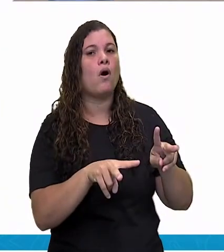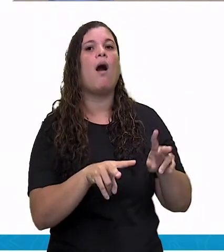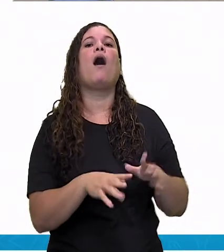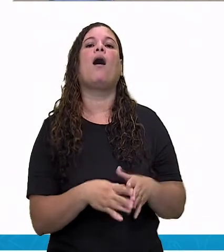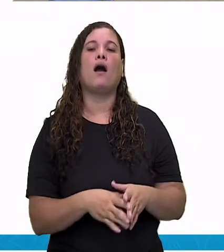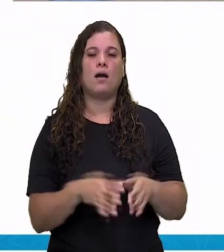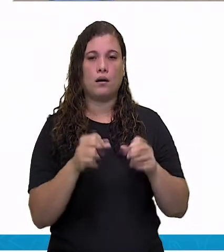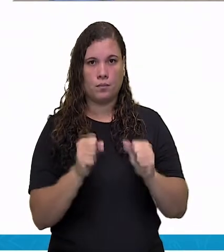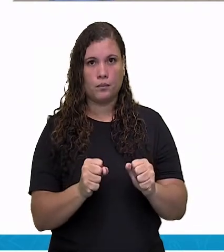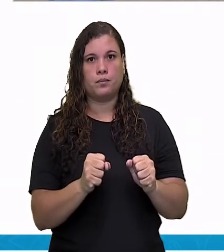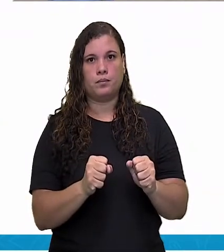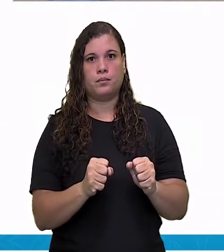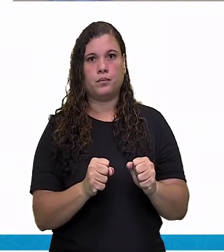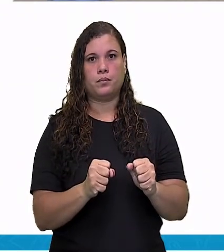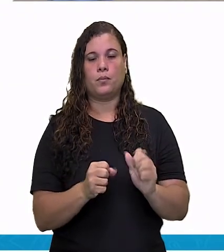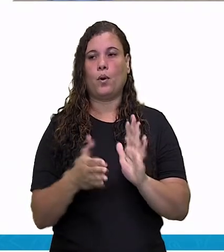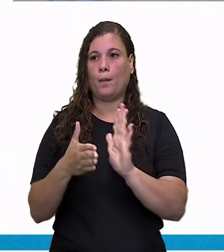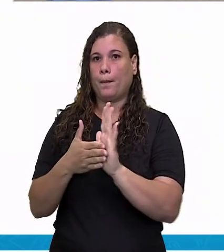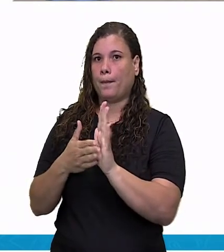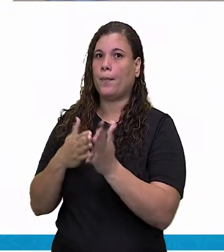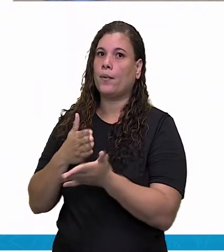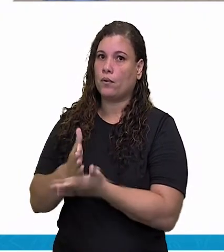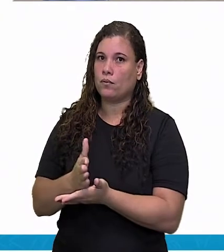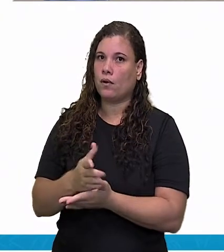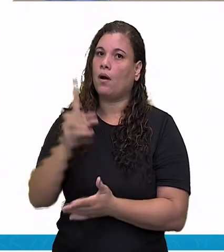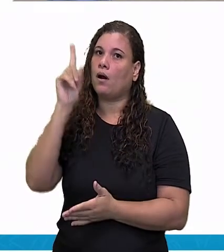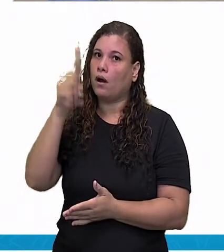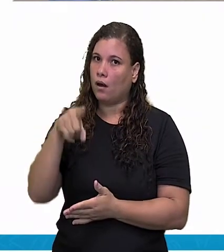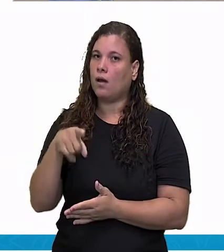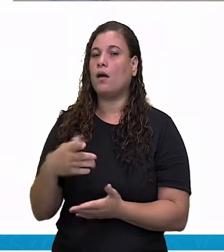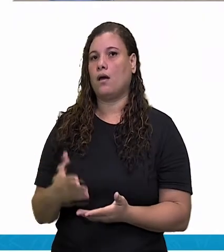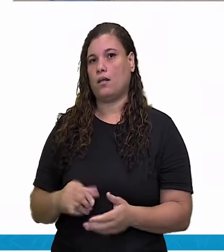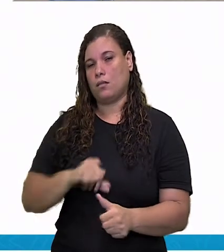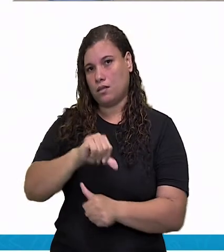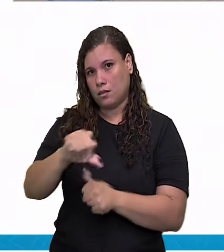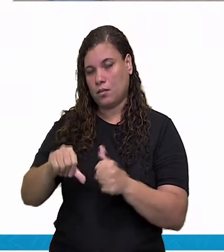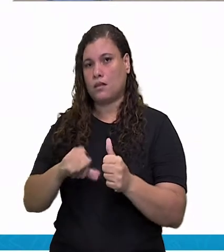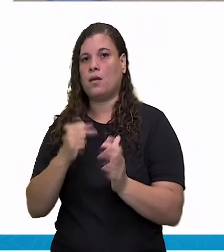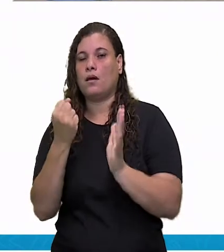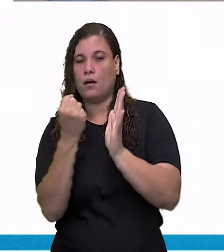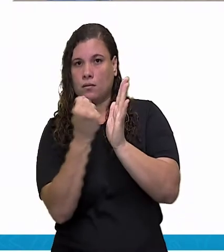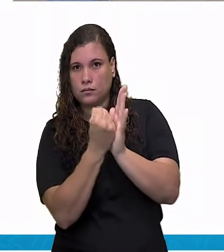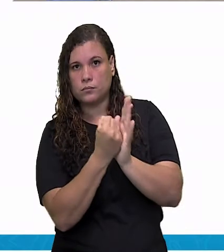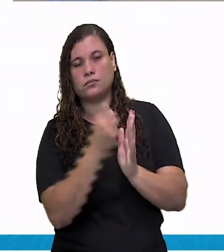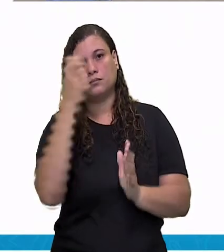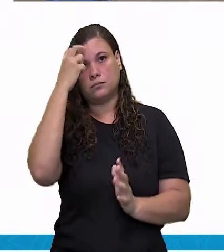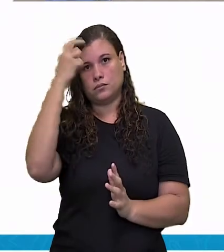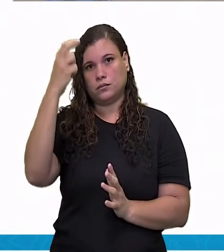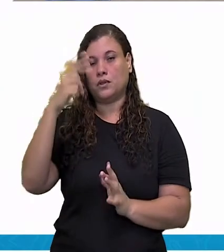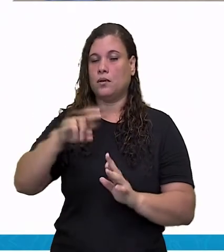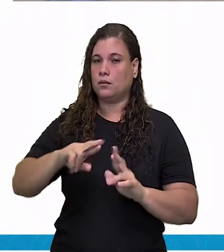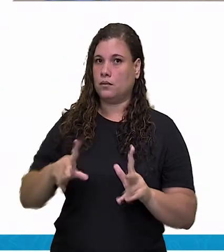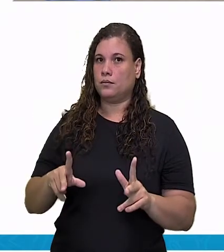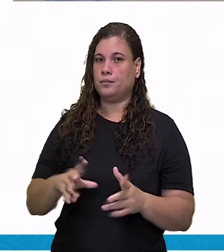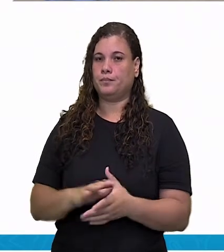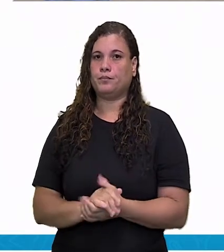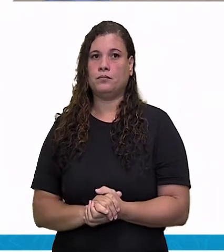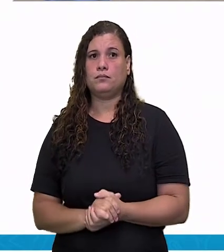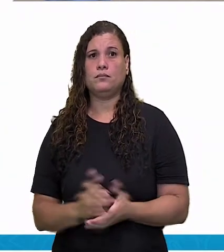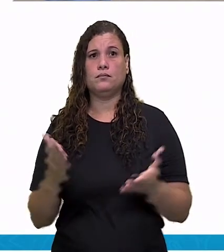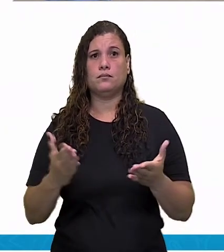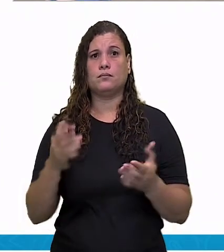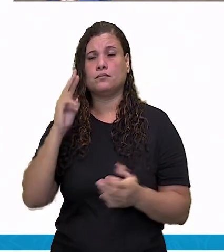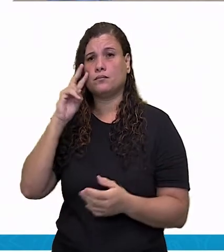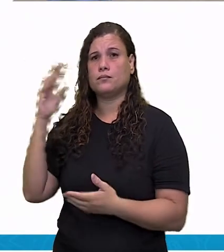os patrimônios históricos imateriais, por exemplo, eles são a cultura imaterial. Refere-se às